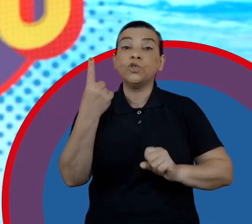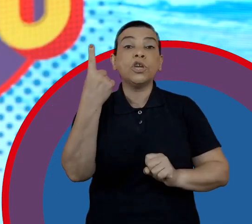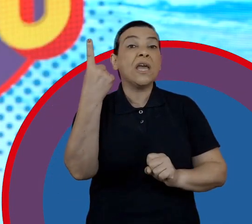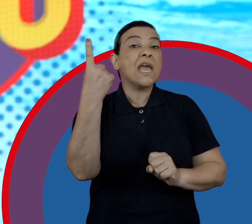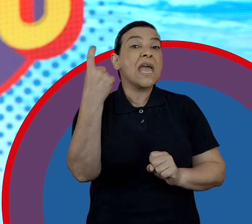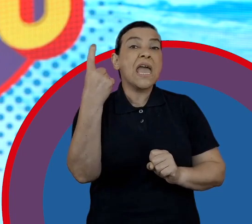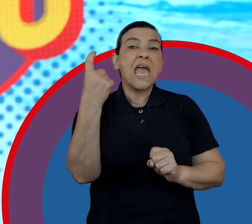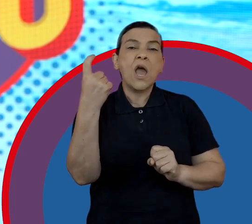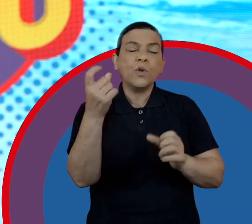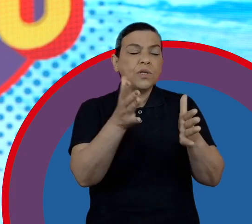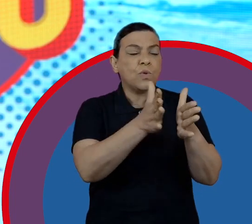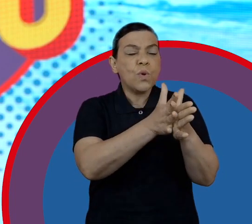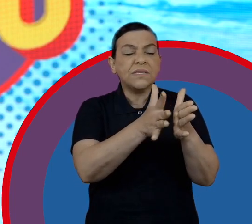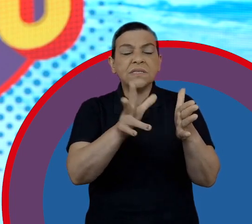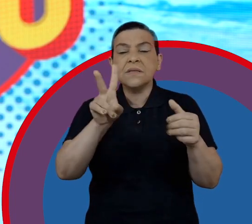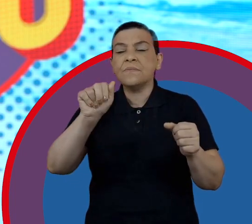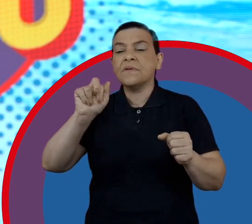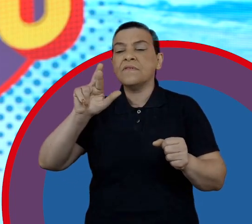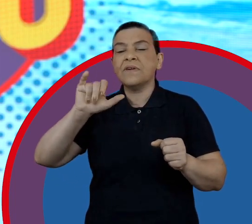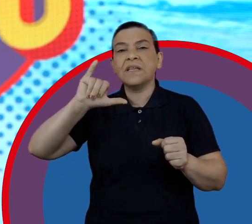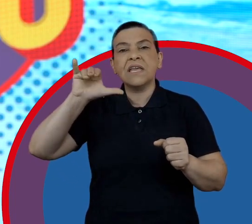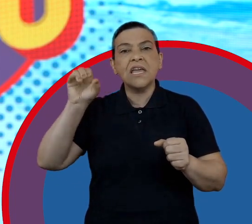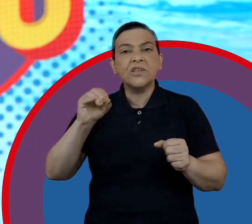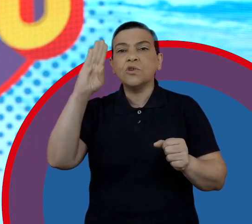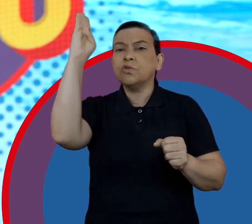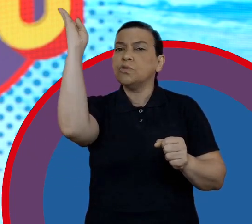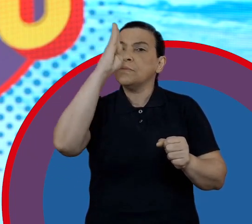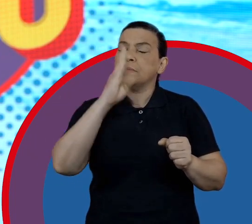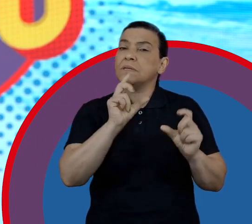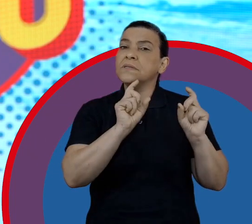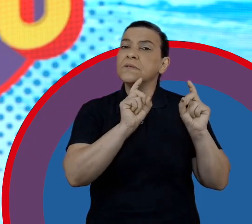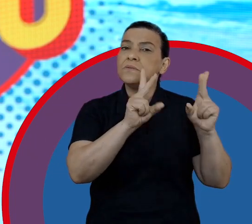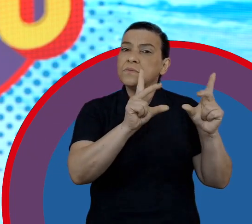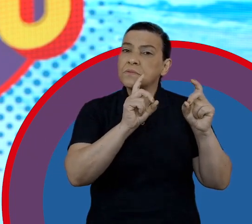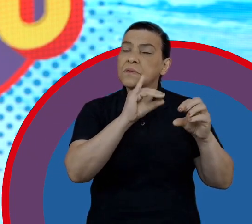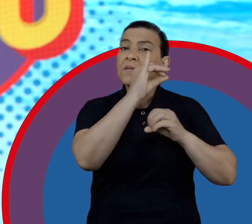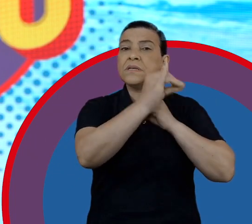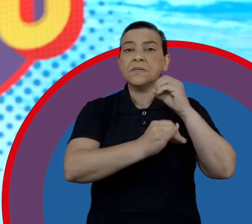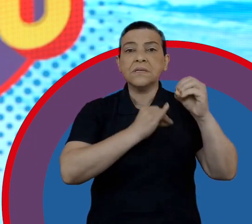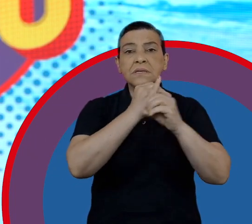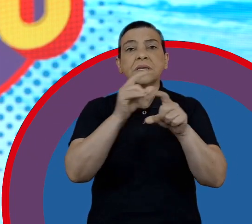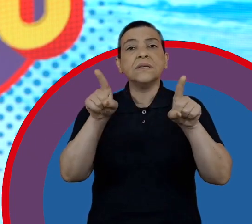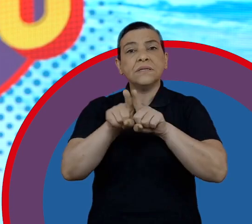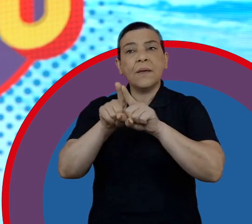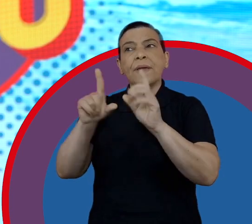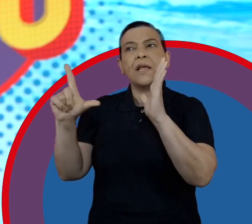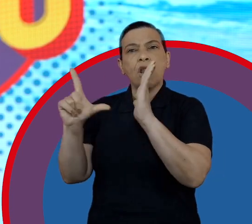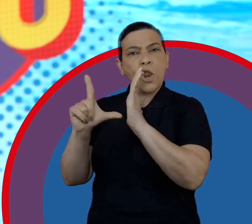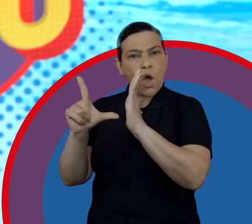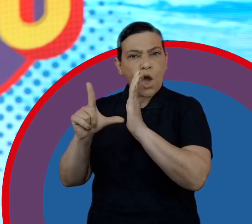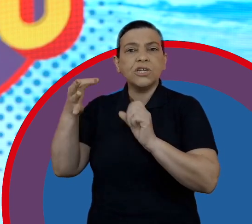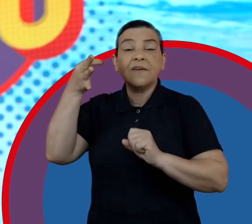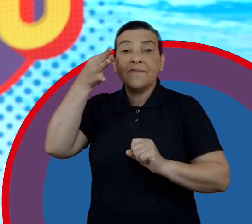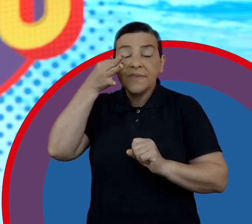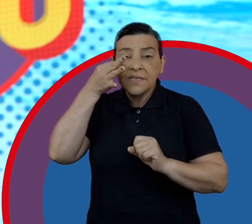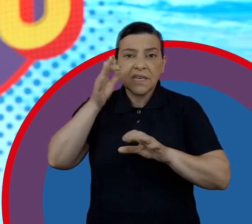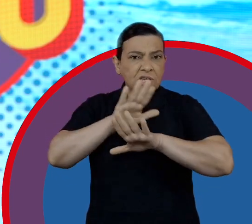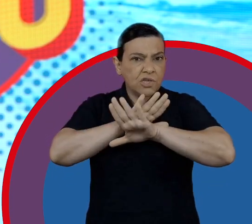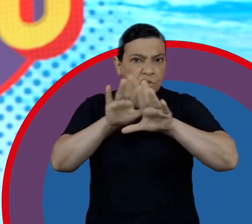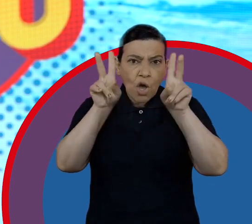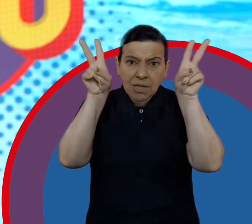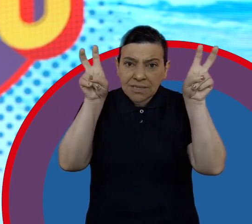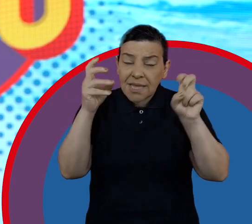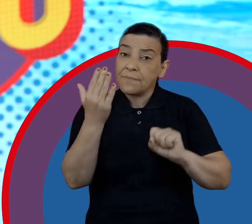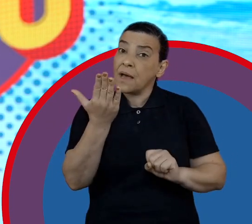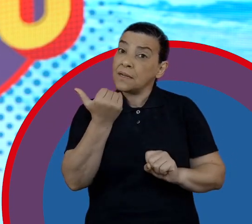ecossistema de varejo no Brasil, desde o e-commerce até o atacado de alimentos. Mas quando a gente fala de transição alimentar, gente não está falando só